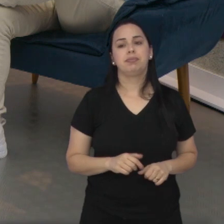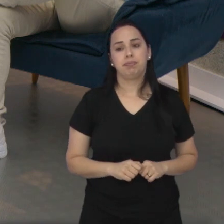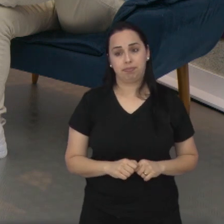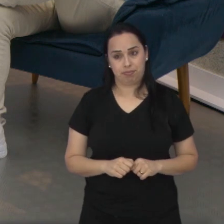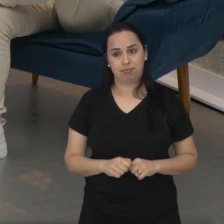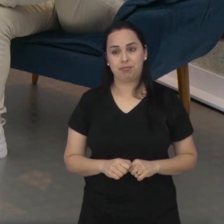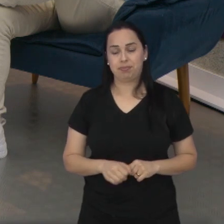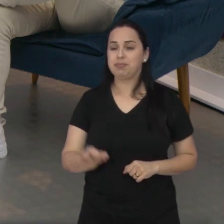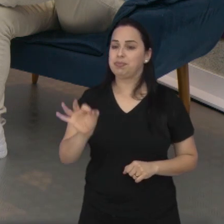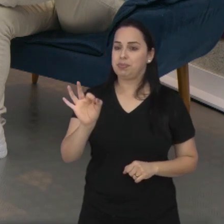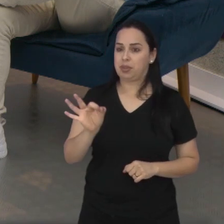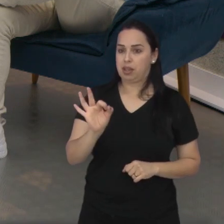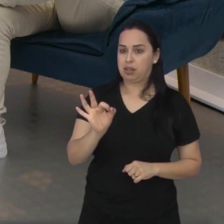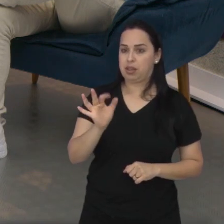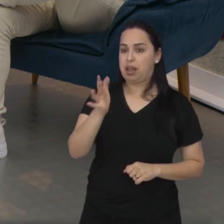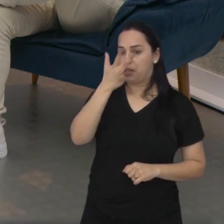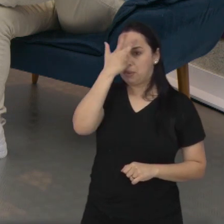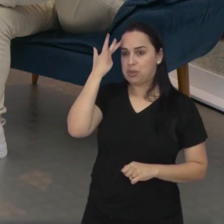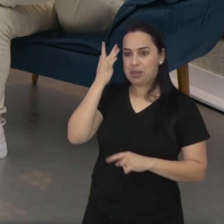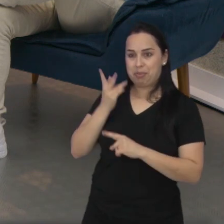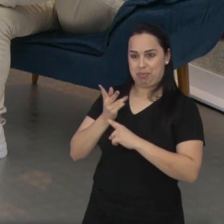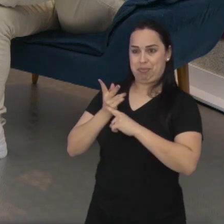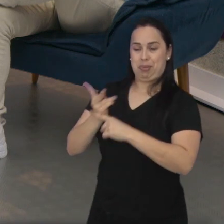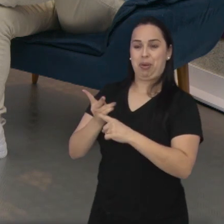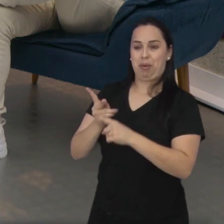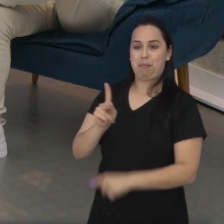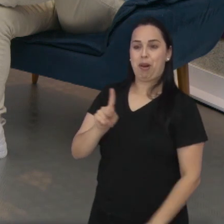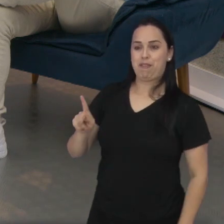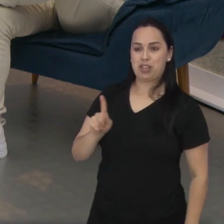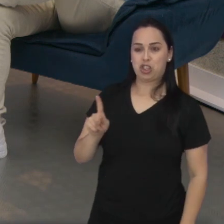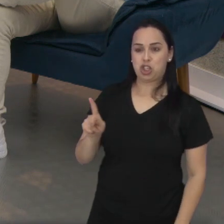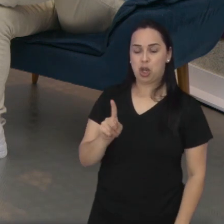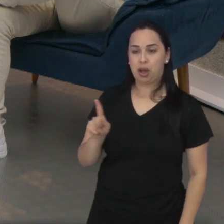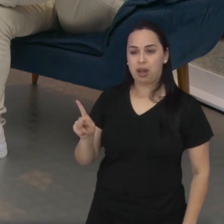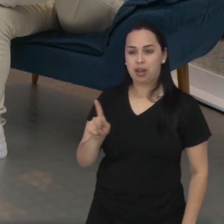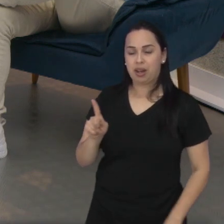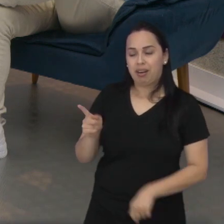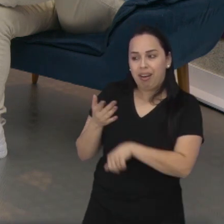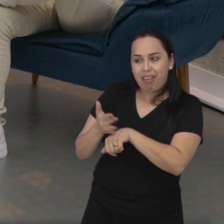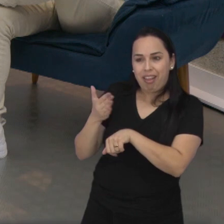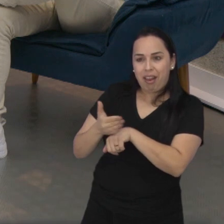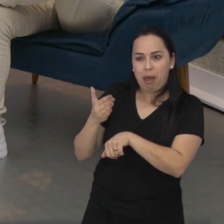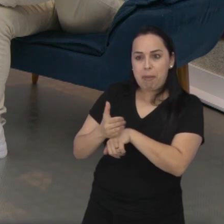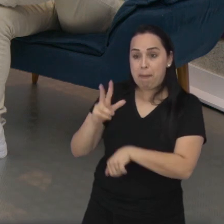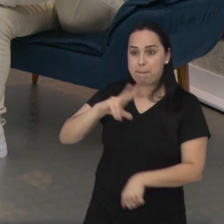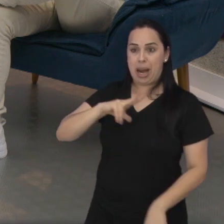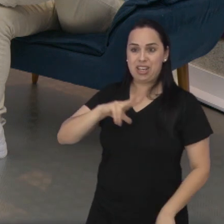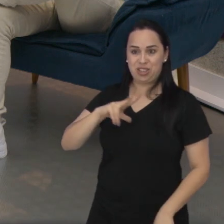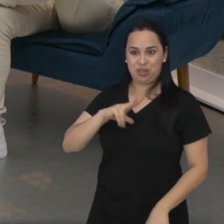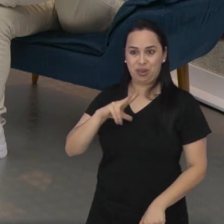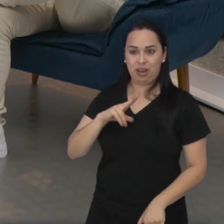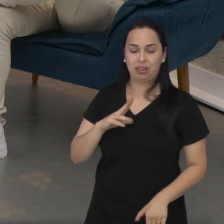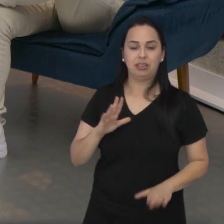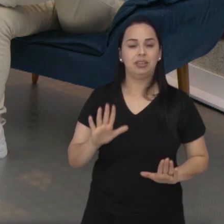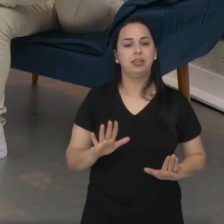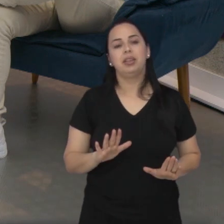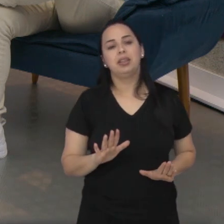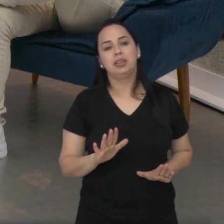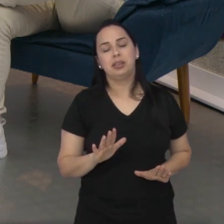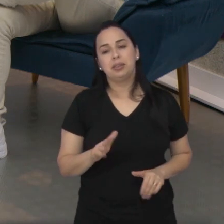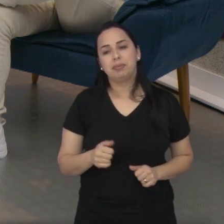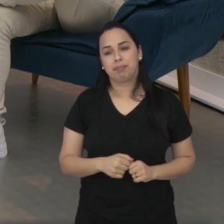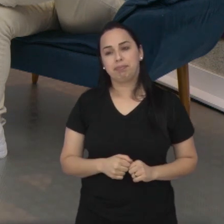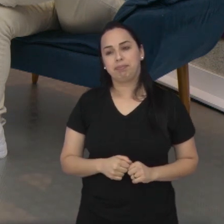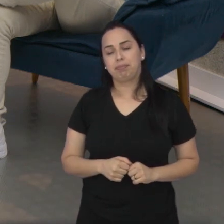Até está crescendo a procura por personagens. Que é aquele que só para mim. Mas